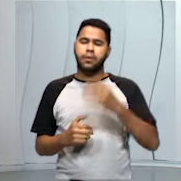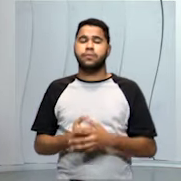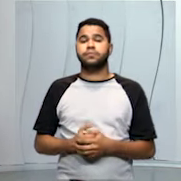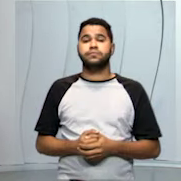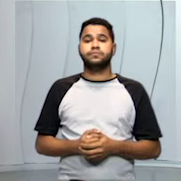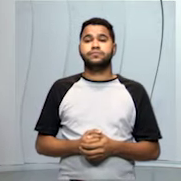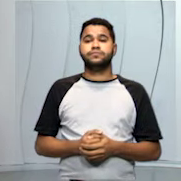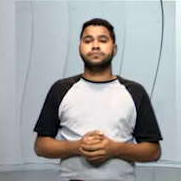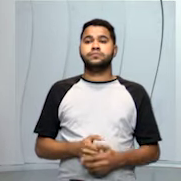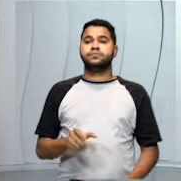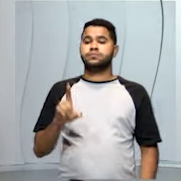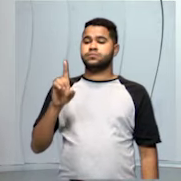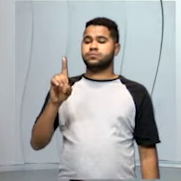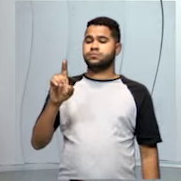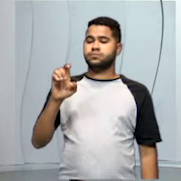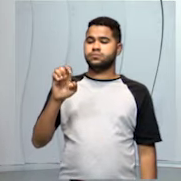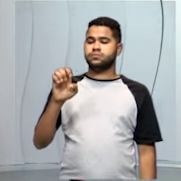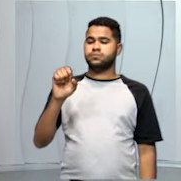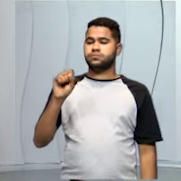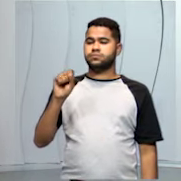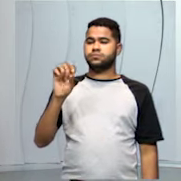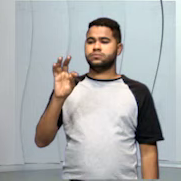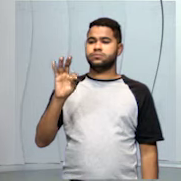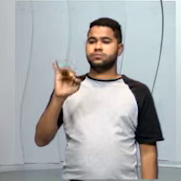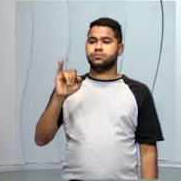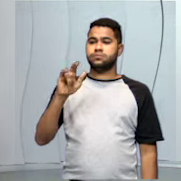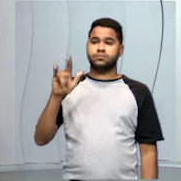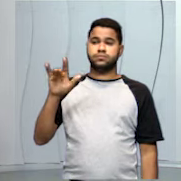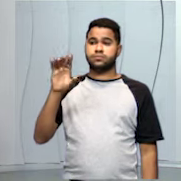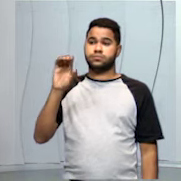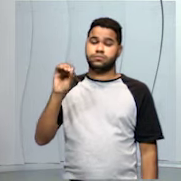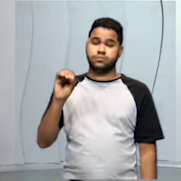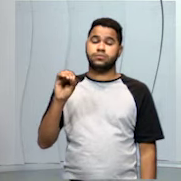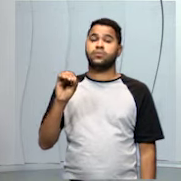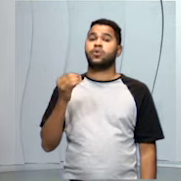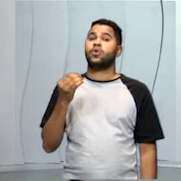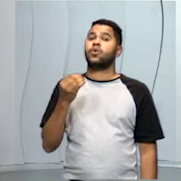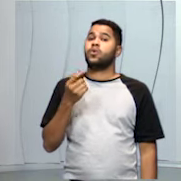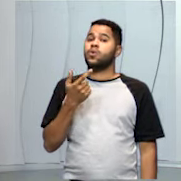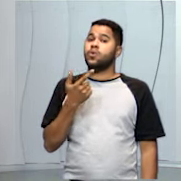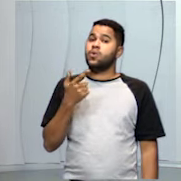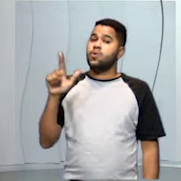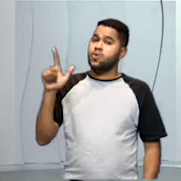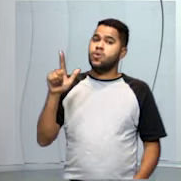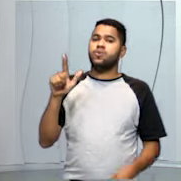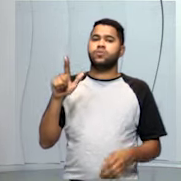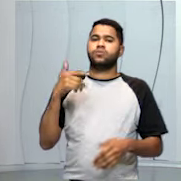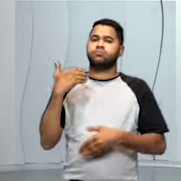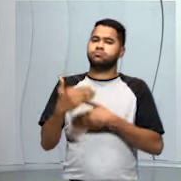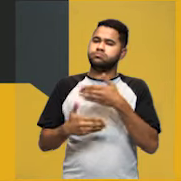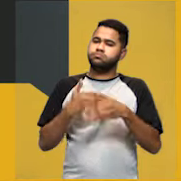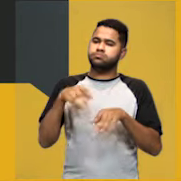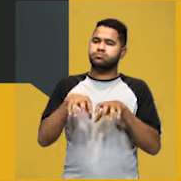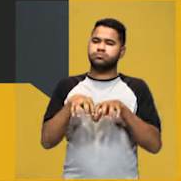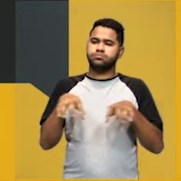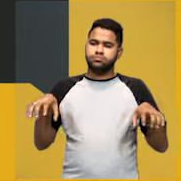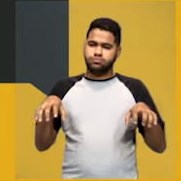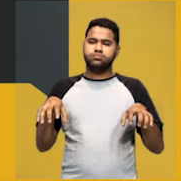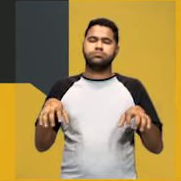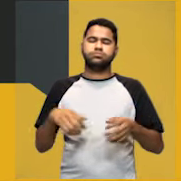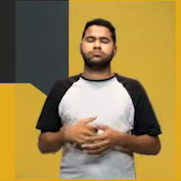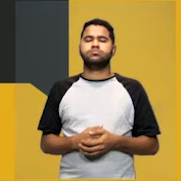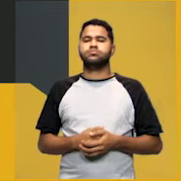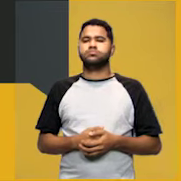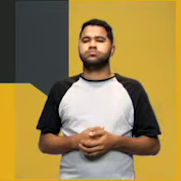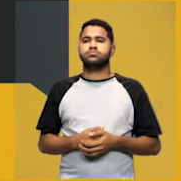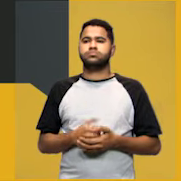A destilação é um outro processo de separação de misturas. Lá